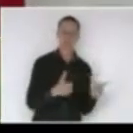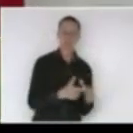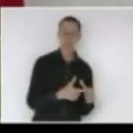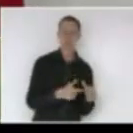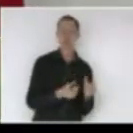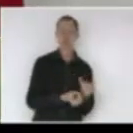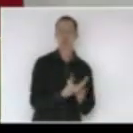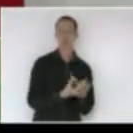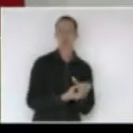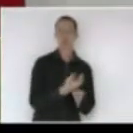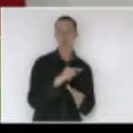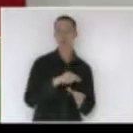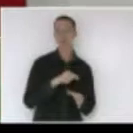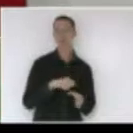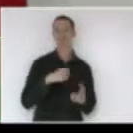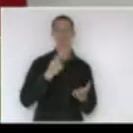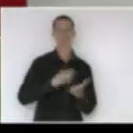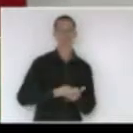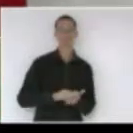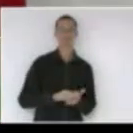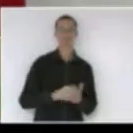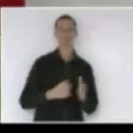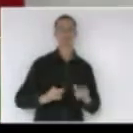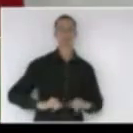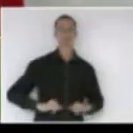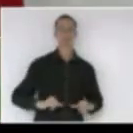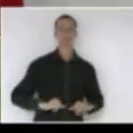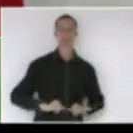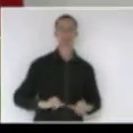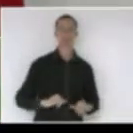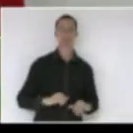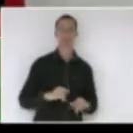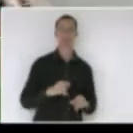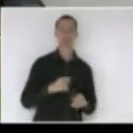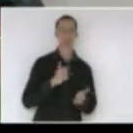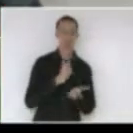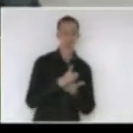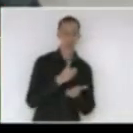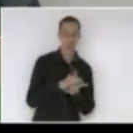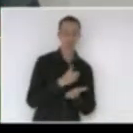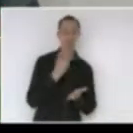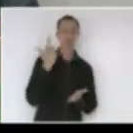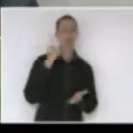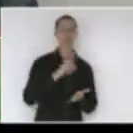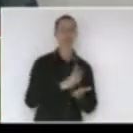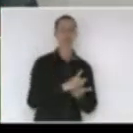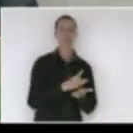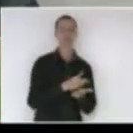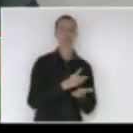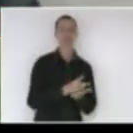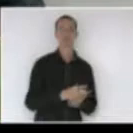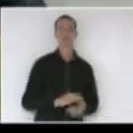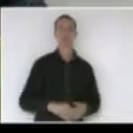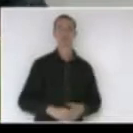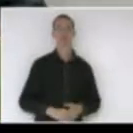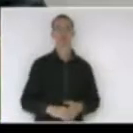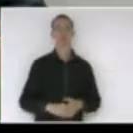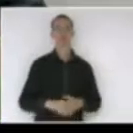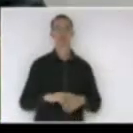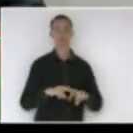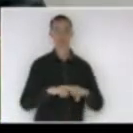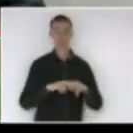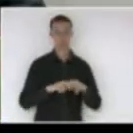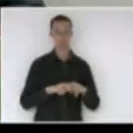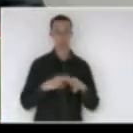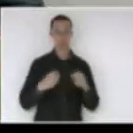alto o preço para poder se manter na atividade por isso